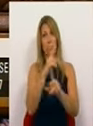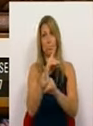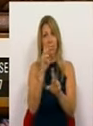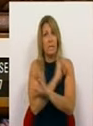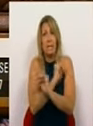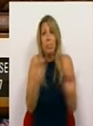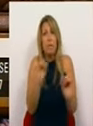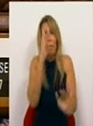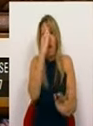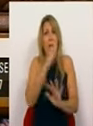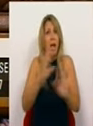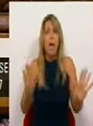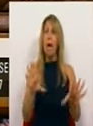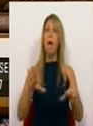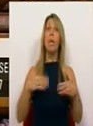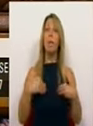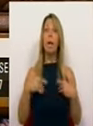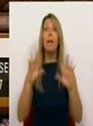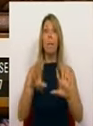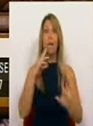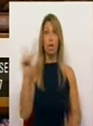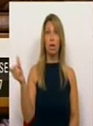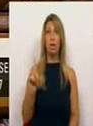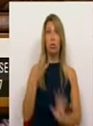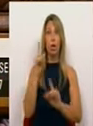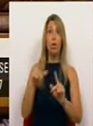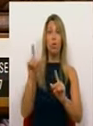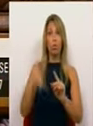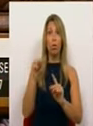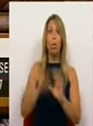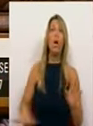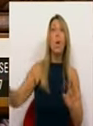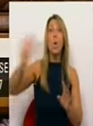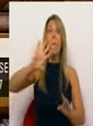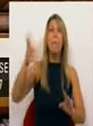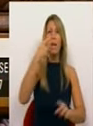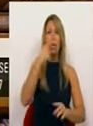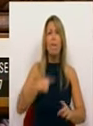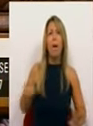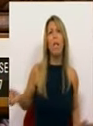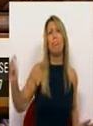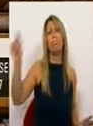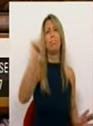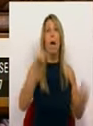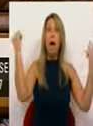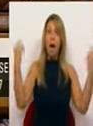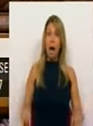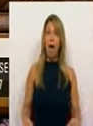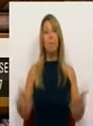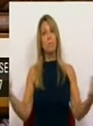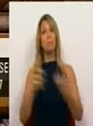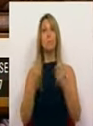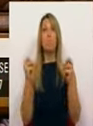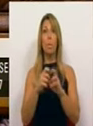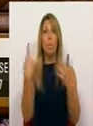de novo em outubro, um pouco por todo o país. O documento que hoje analisamos identifica problemas e apresenta múltiplas